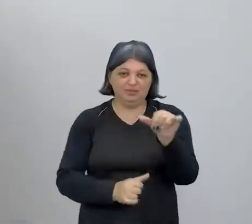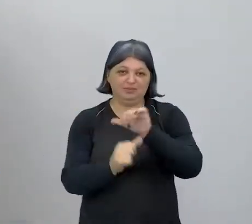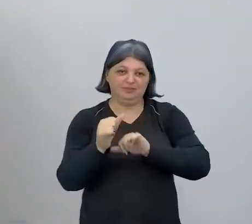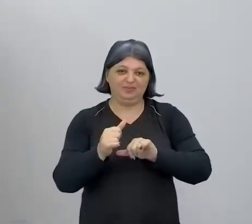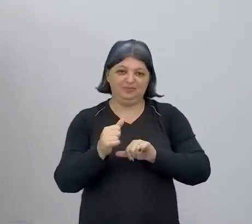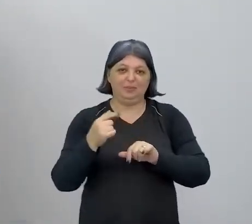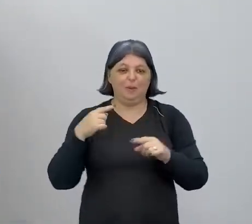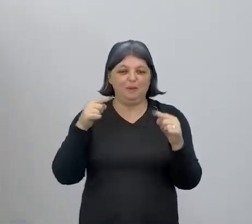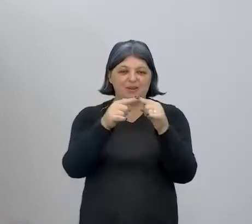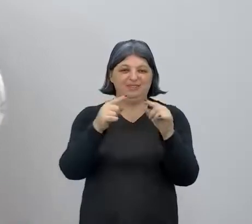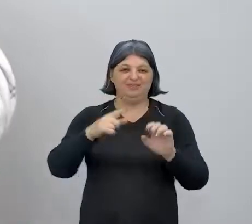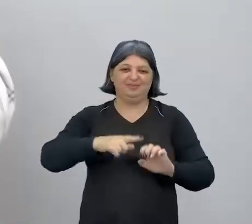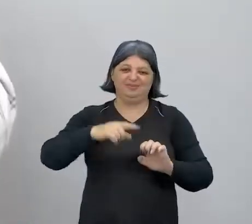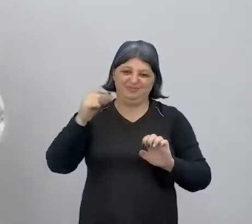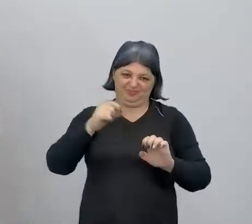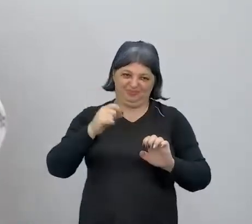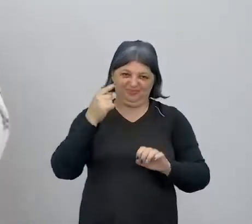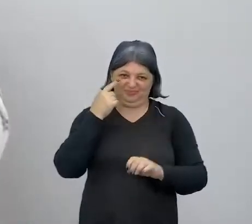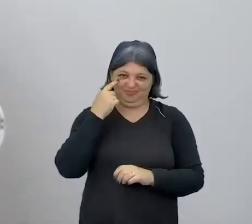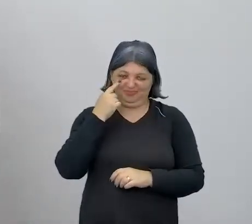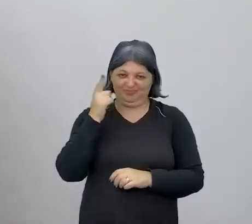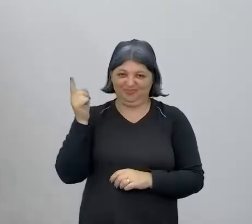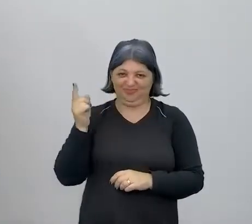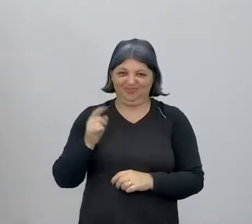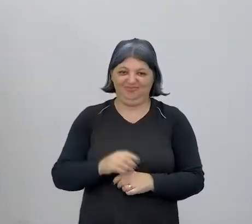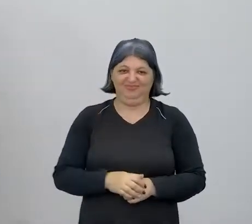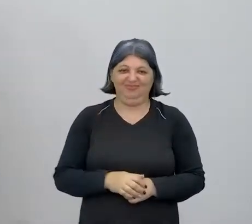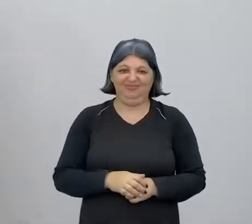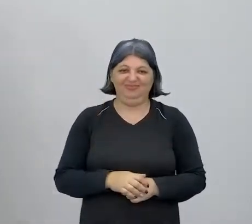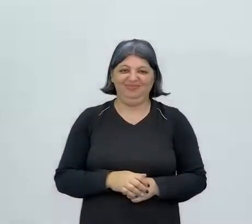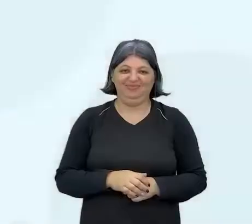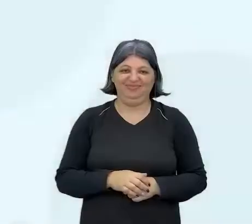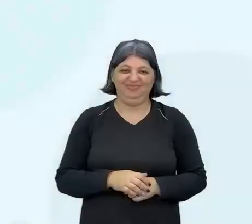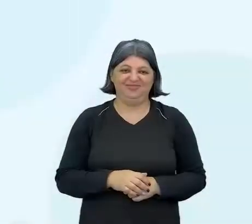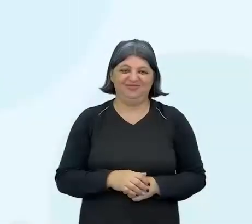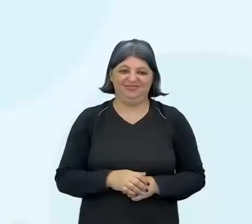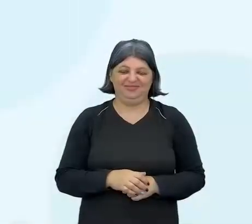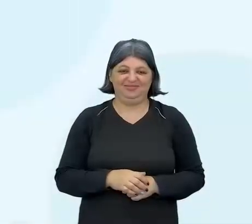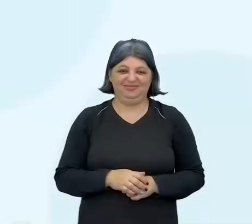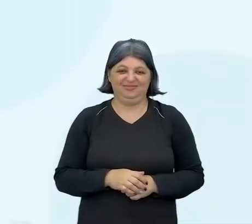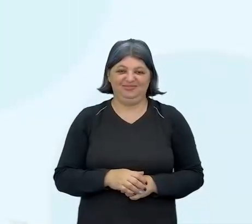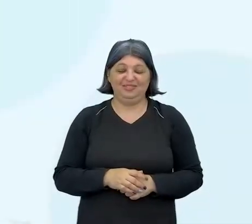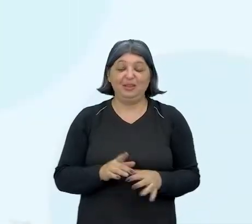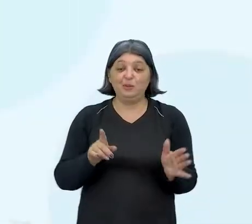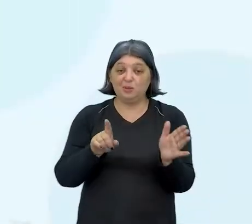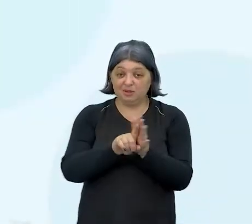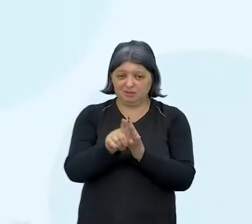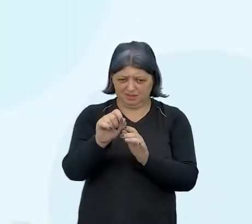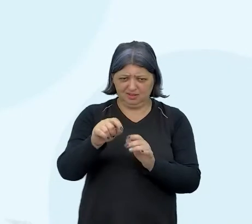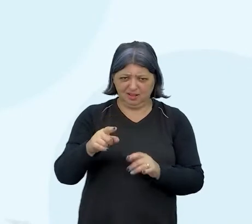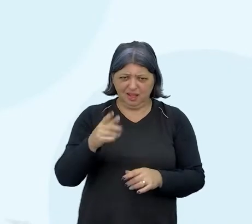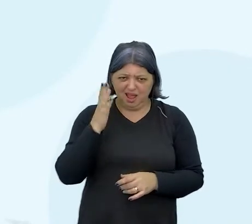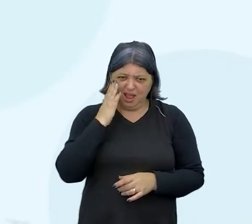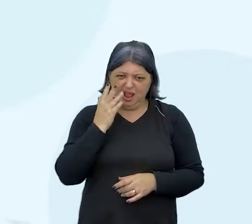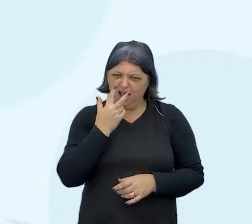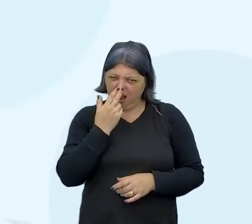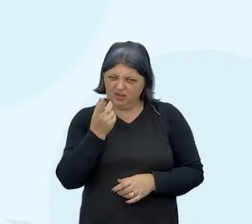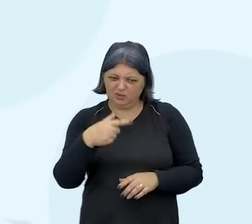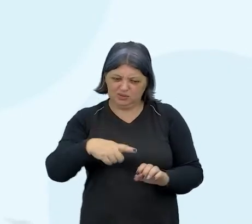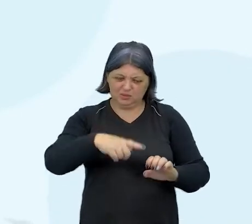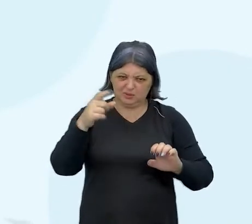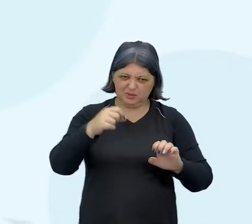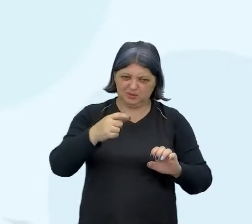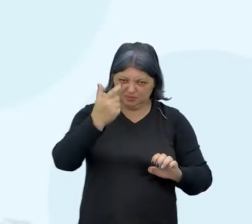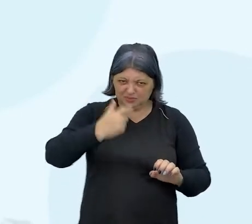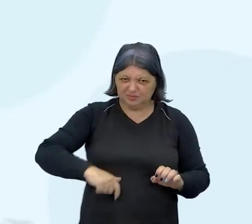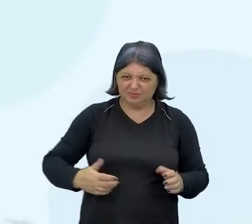empreendedorismo. Aí, na tela, eu vou até botar na tela aqui, vou pedir para a pessoa colocar, eu vou perguntar para você, você se considera empreendedora?